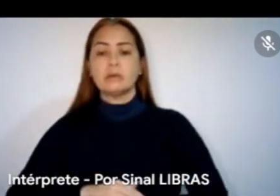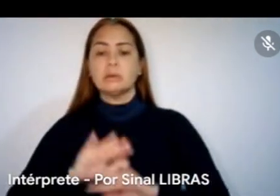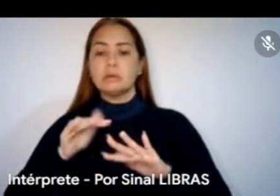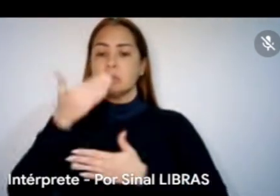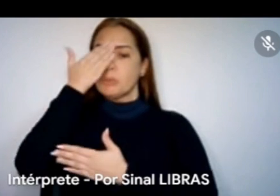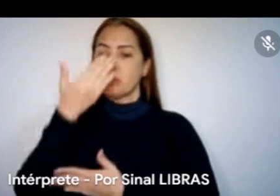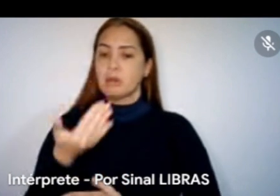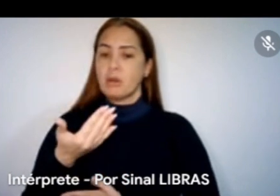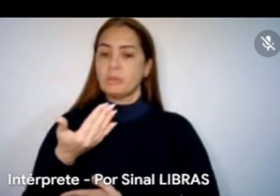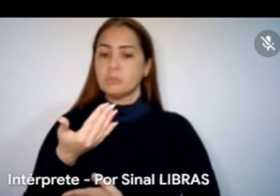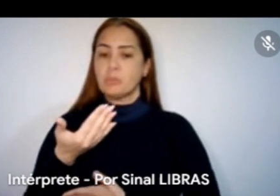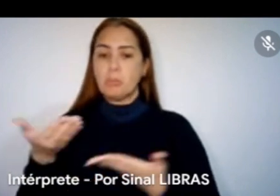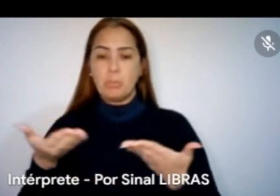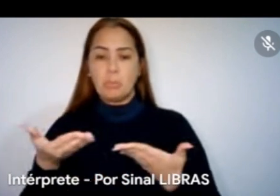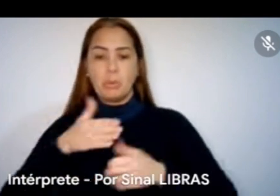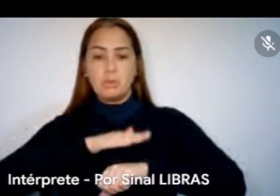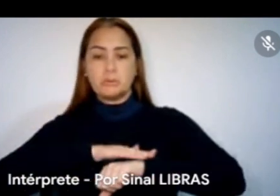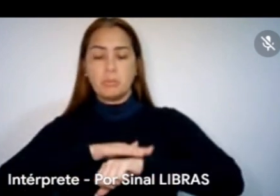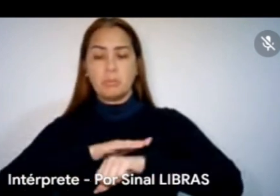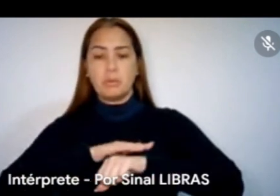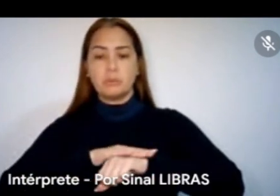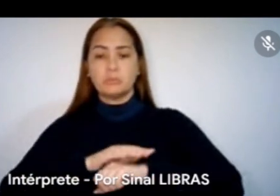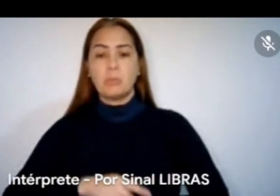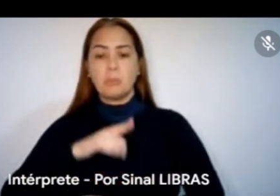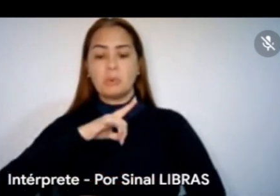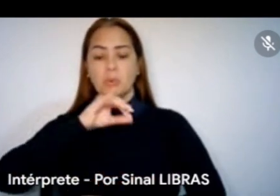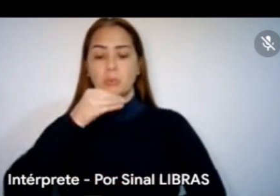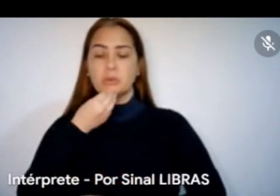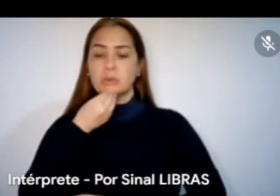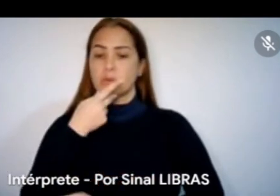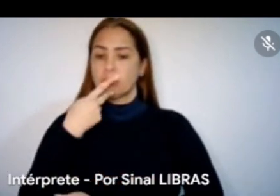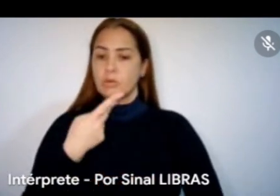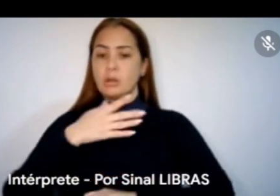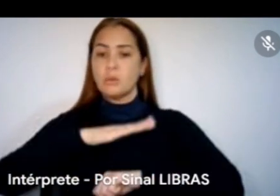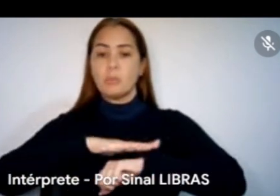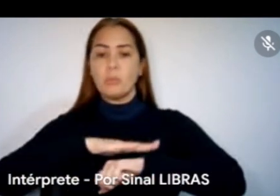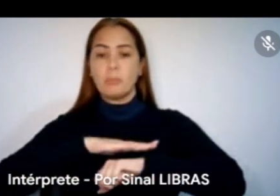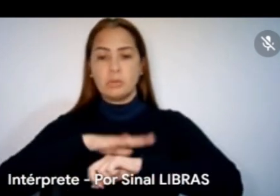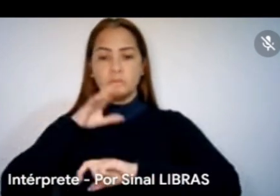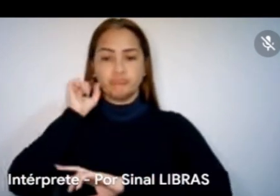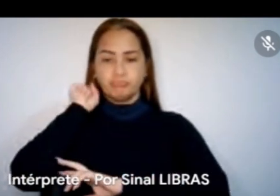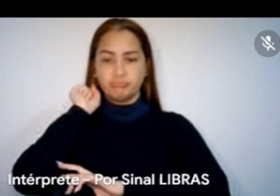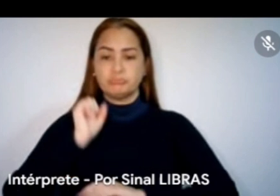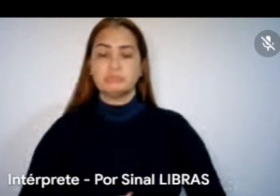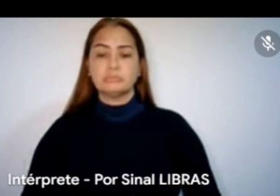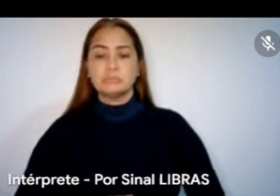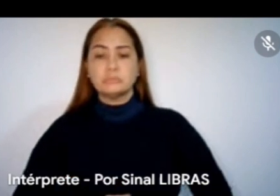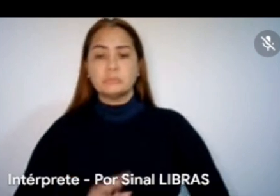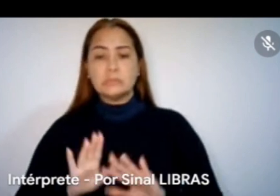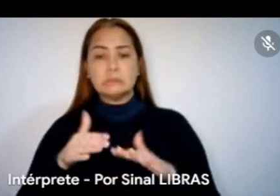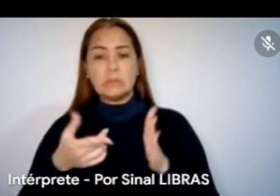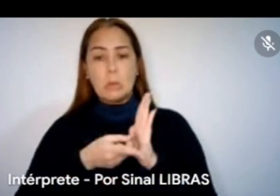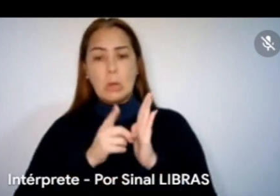espaço aqui para fazer esses comentários aqui nesse momento de escuta, e aí, antes de chegar talvez em alguma coisa que fosse